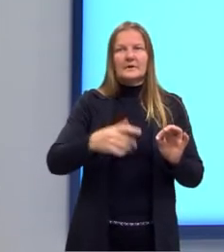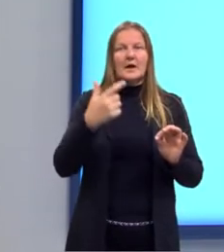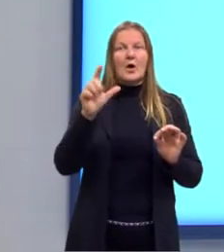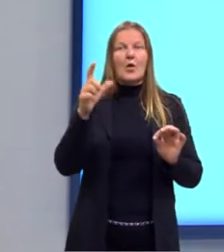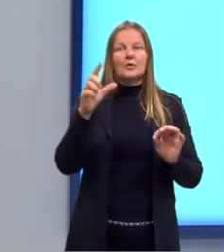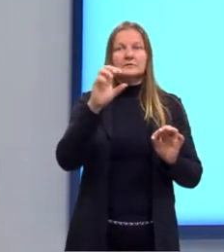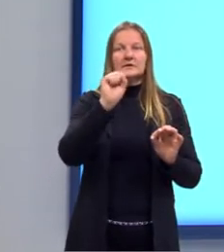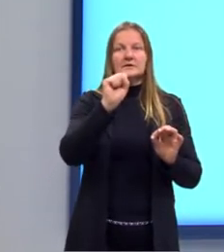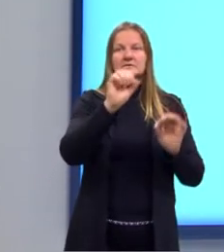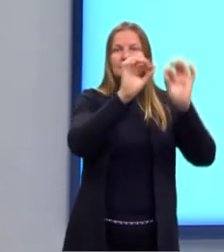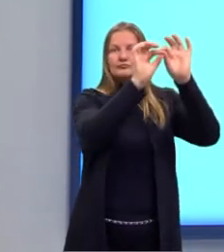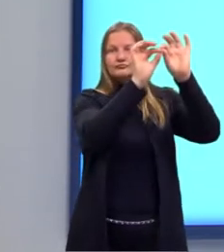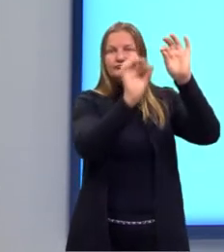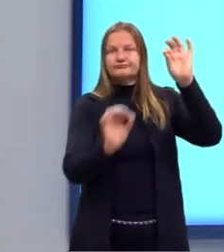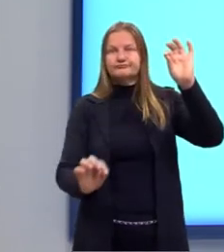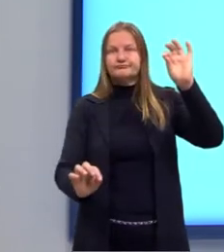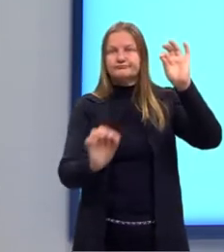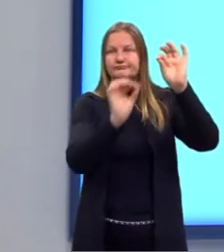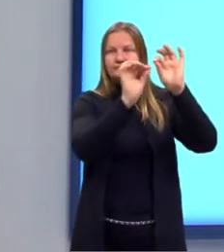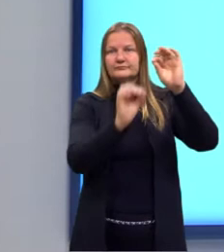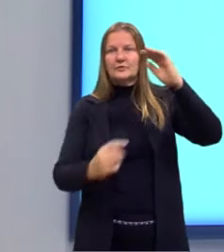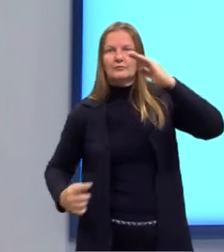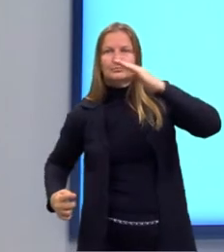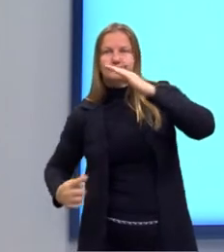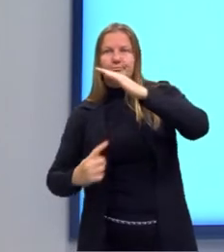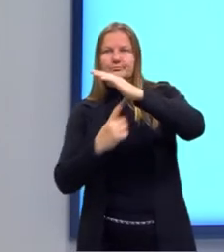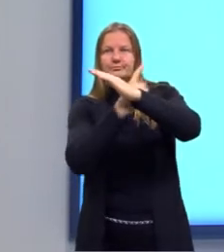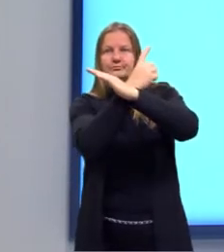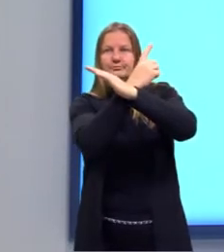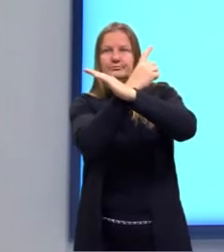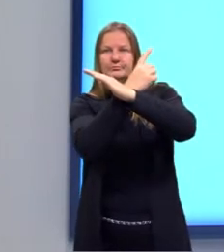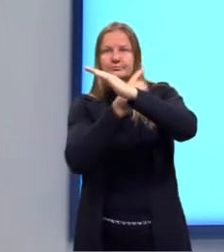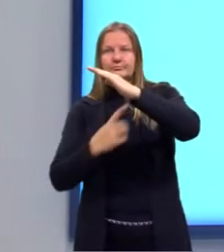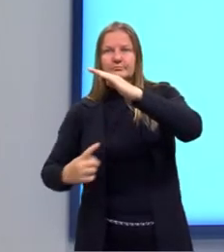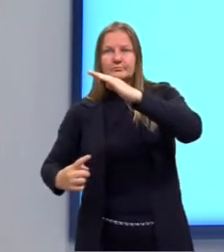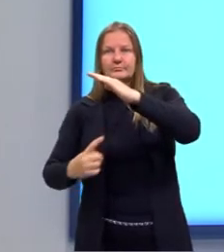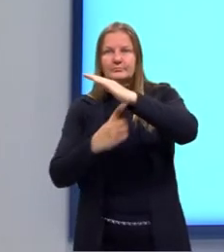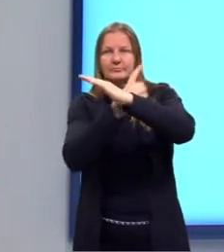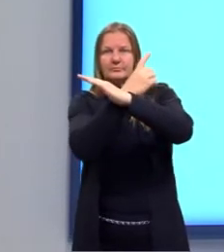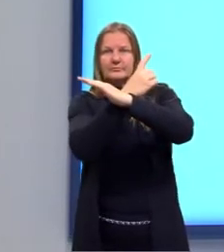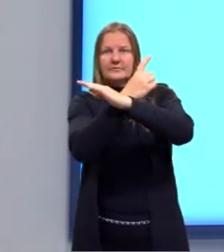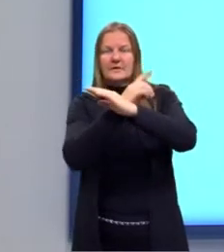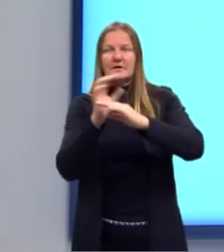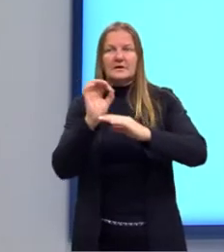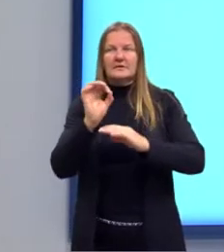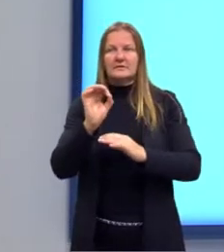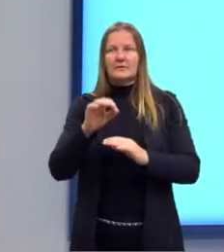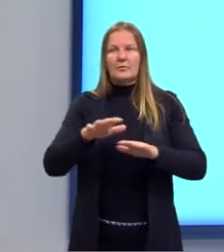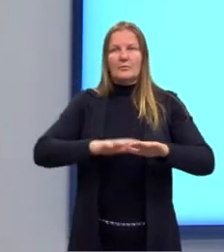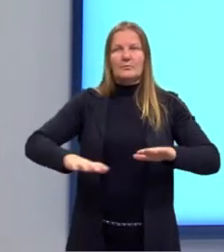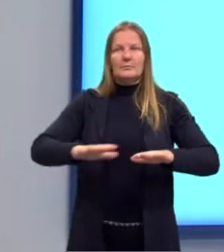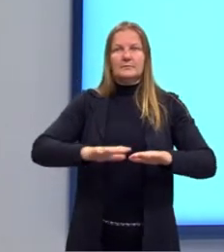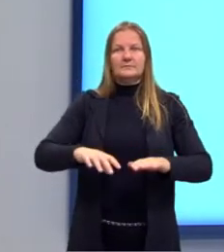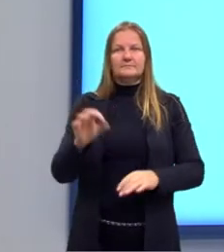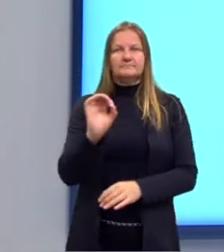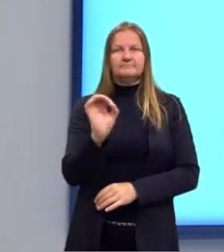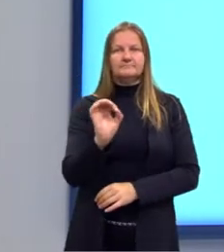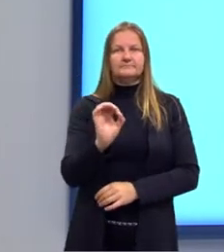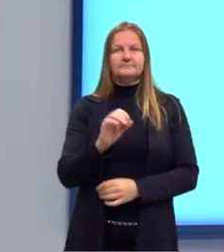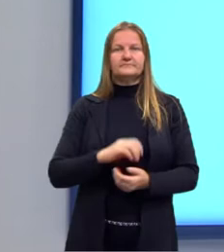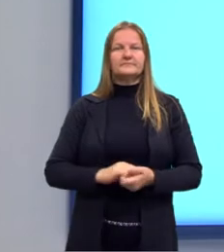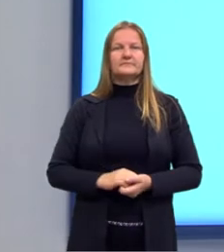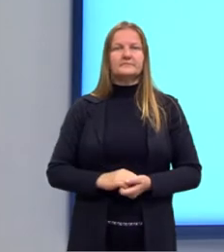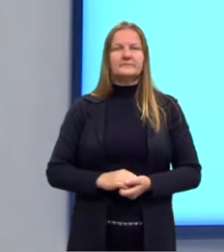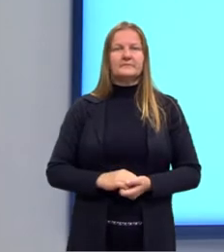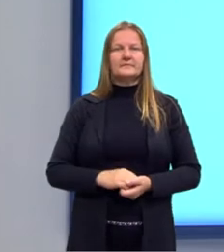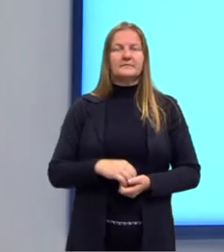a reta S, ela corta o plano. Ela está atravessando esse plano, mas ela não pertence a ele. Então, elas são chamadas